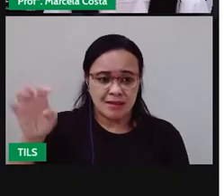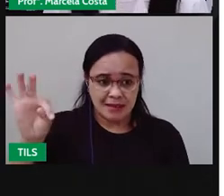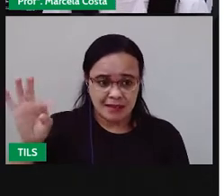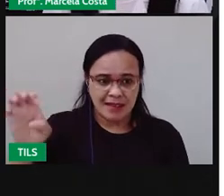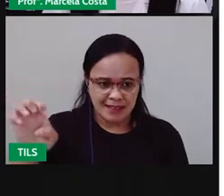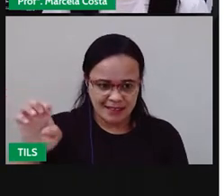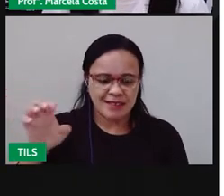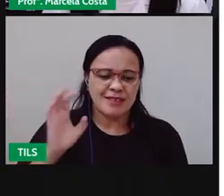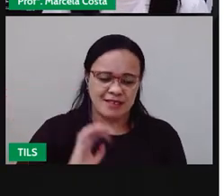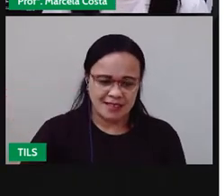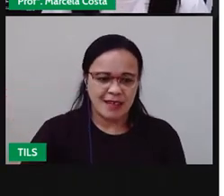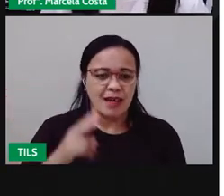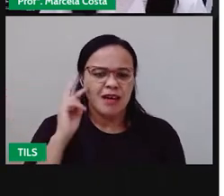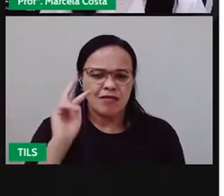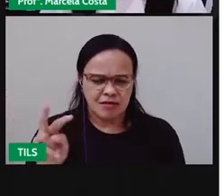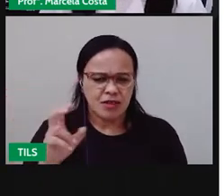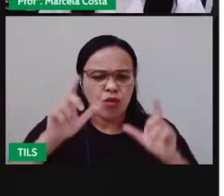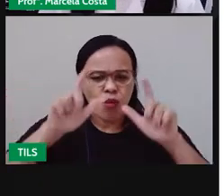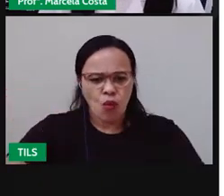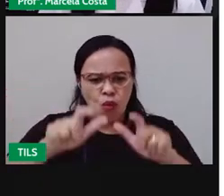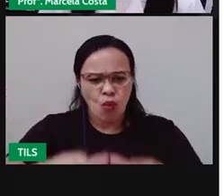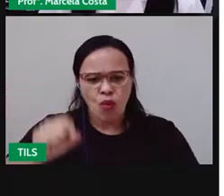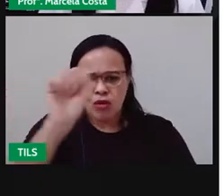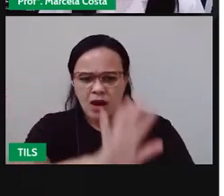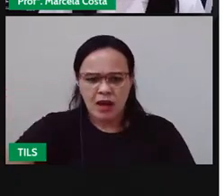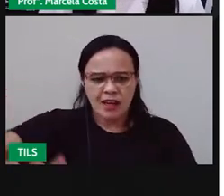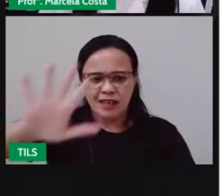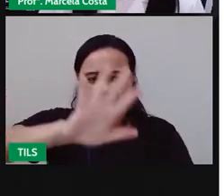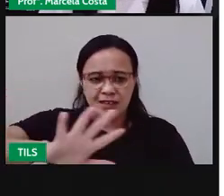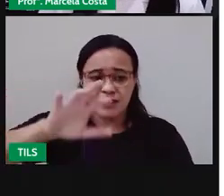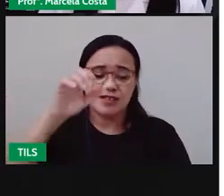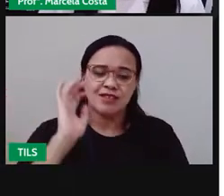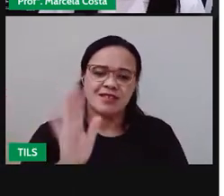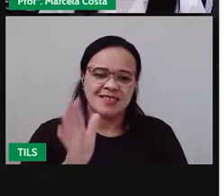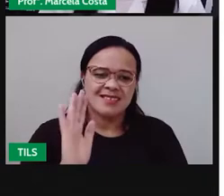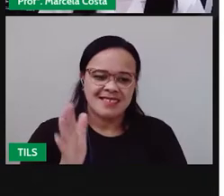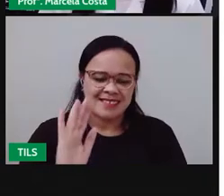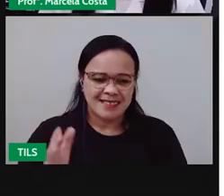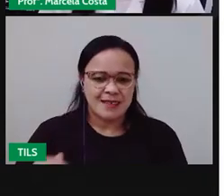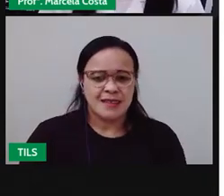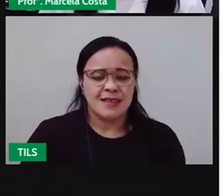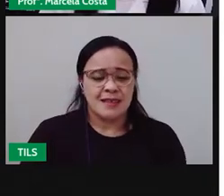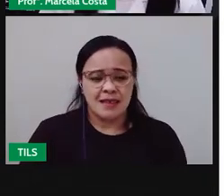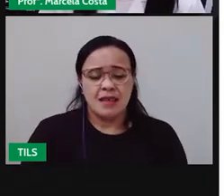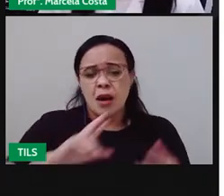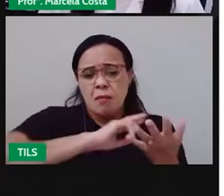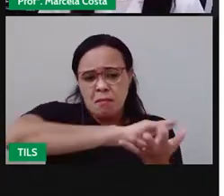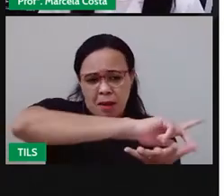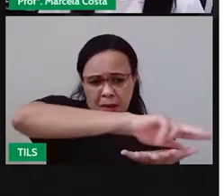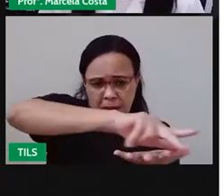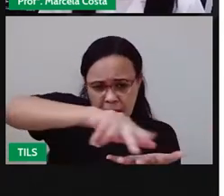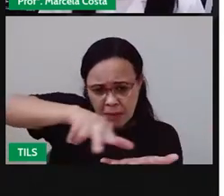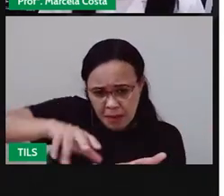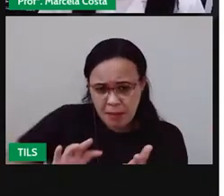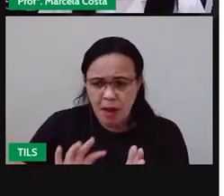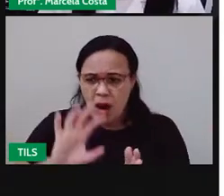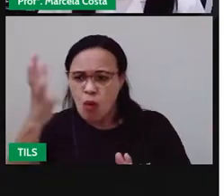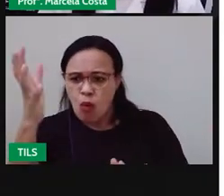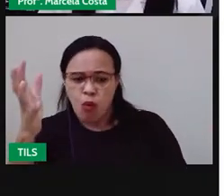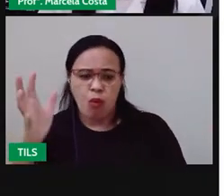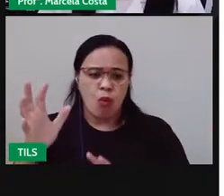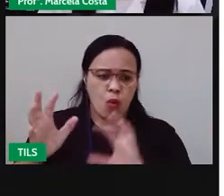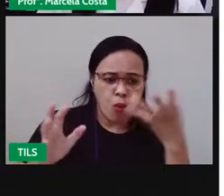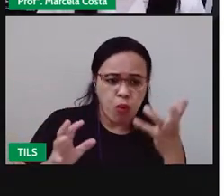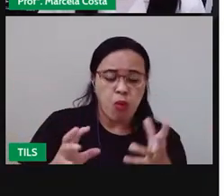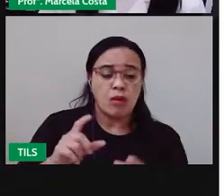naturais da região nordeste. Vimos a lei, a diversidade de climas, de